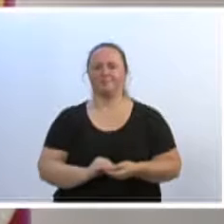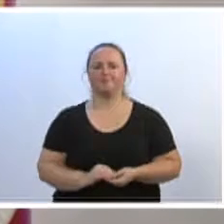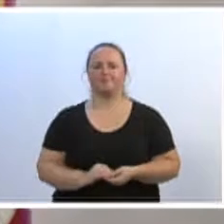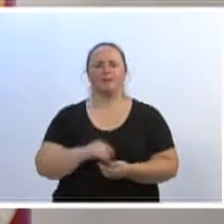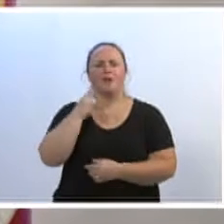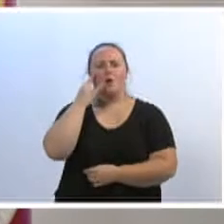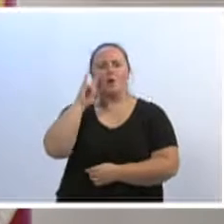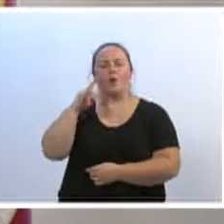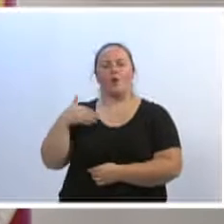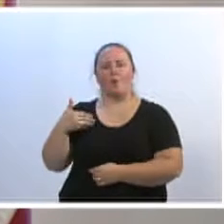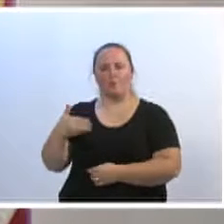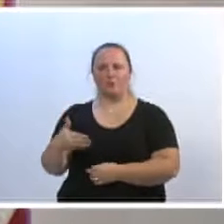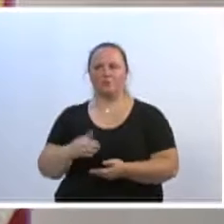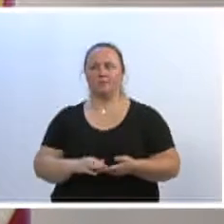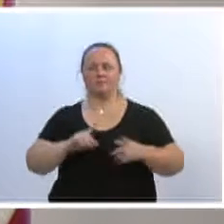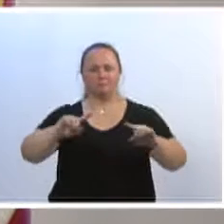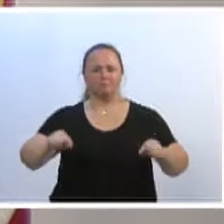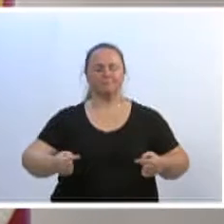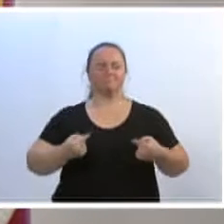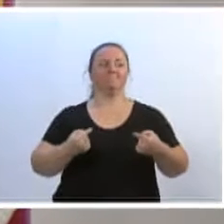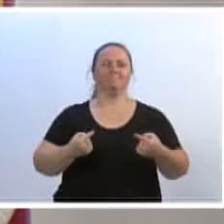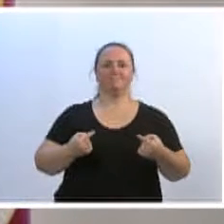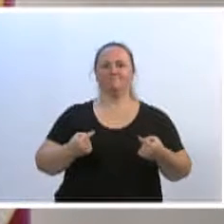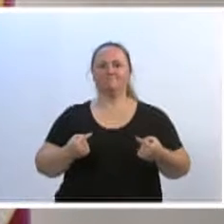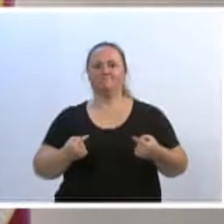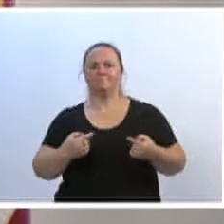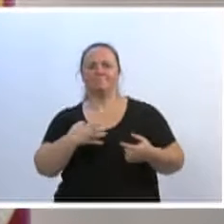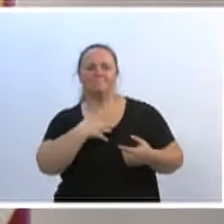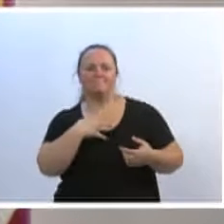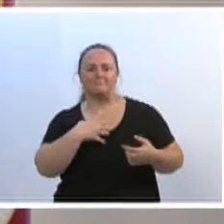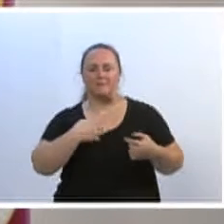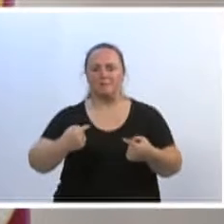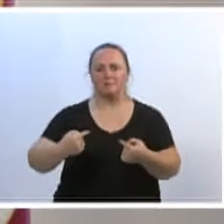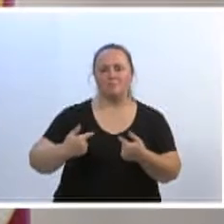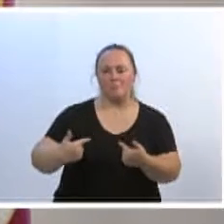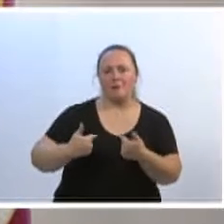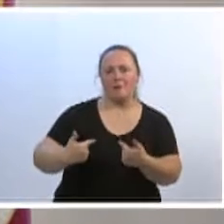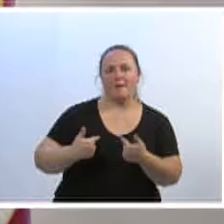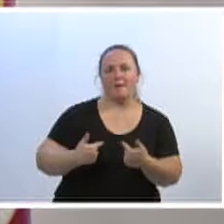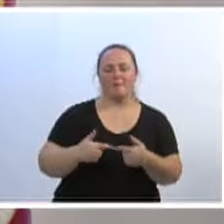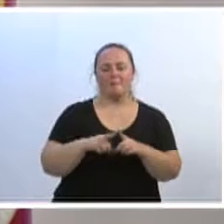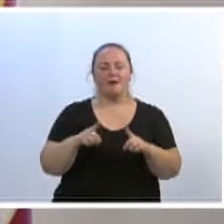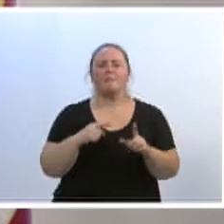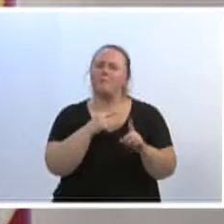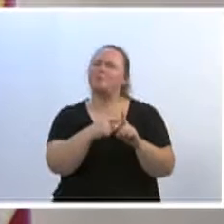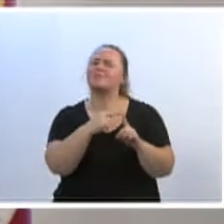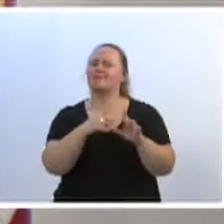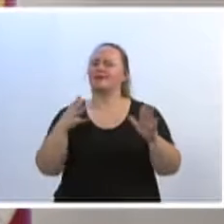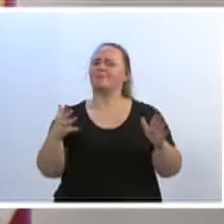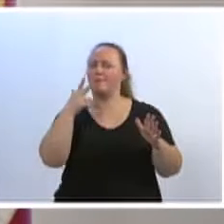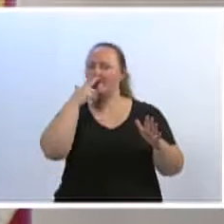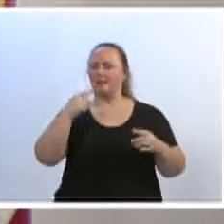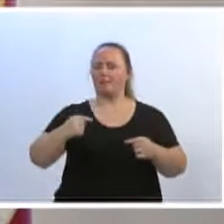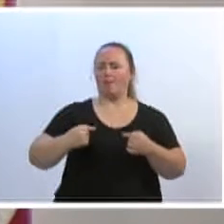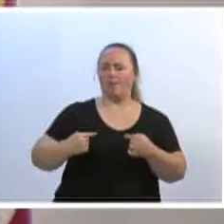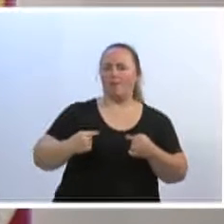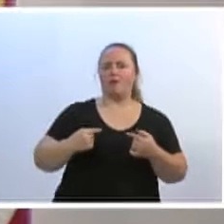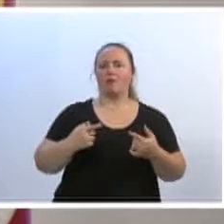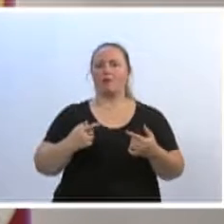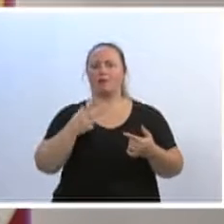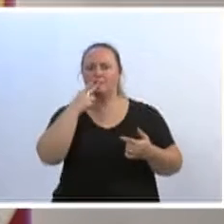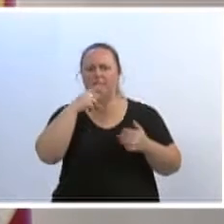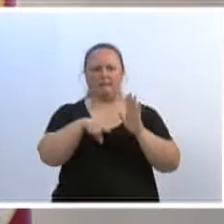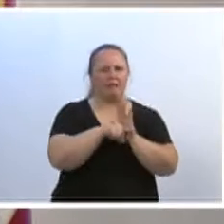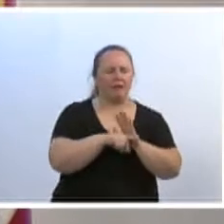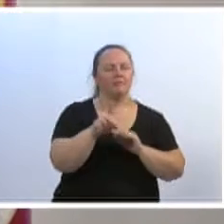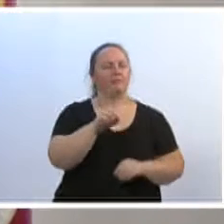assunto. Fui provocado positivamente aqui, porque essa palavra provocar tem um sentido meio pejorativo,